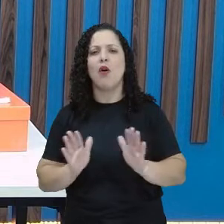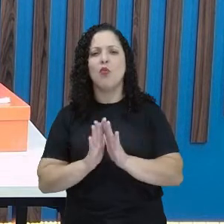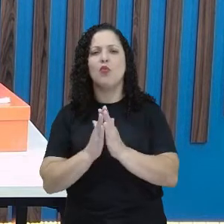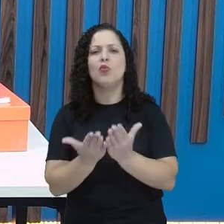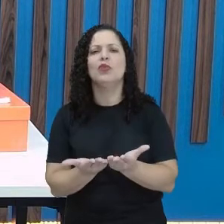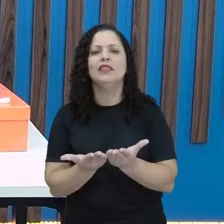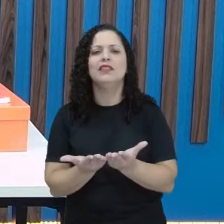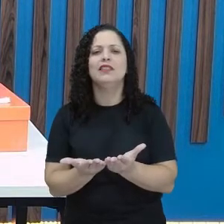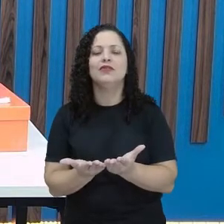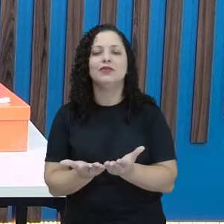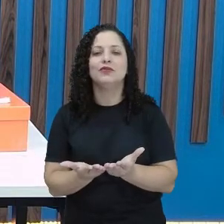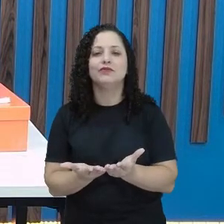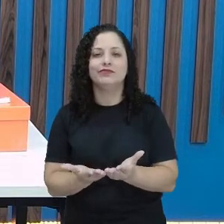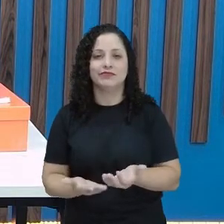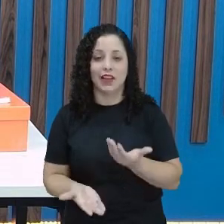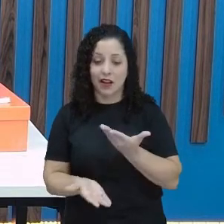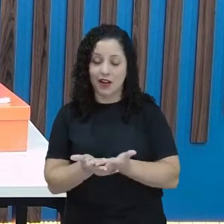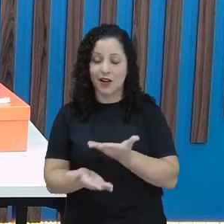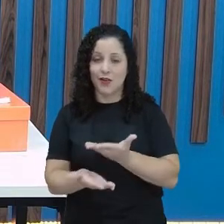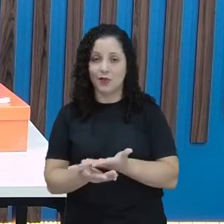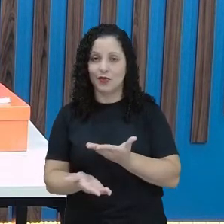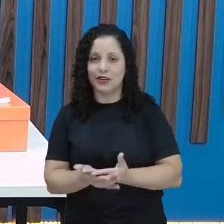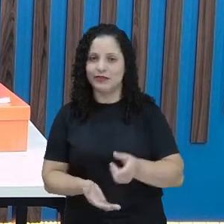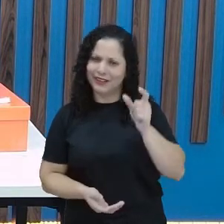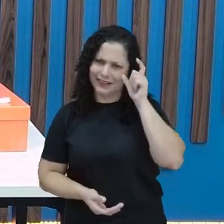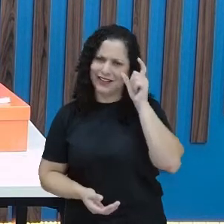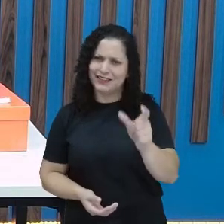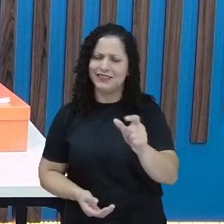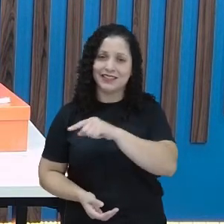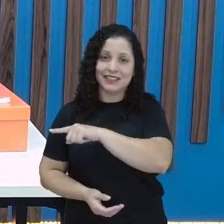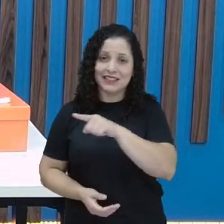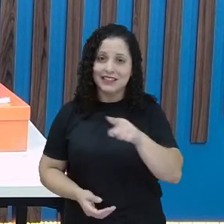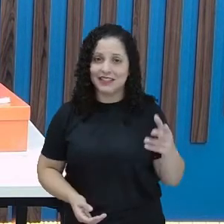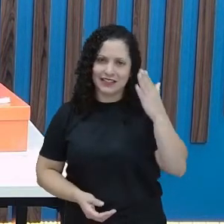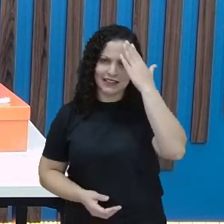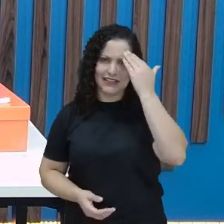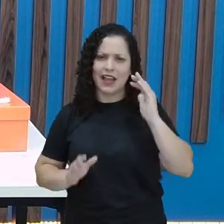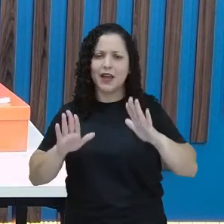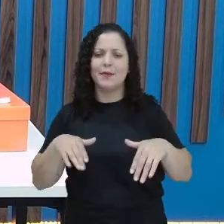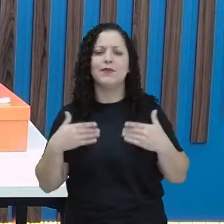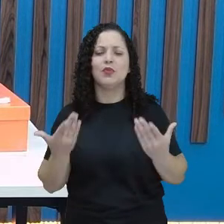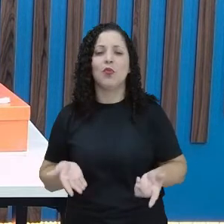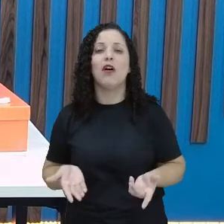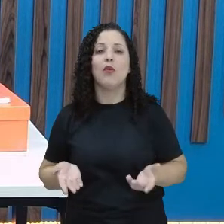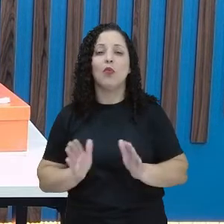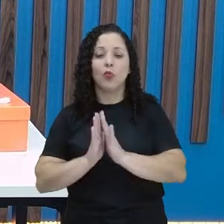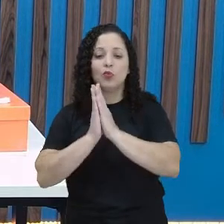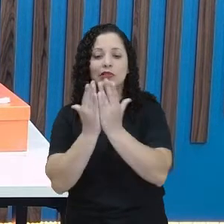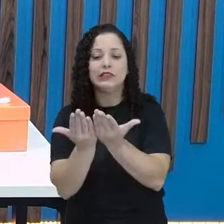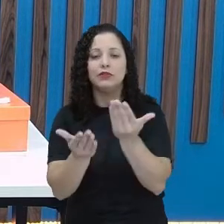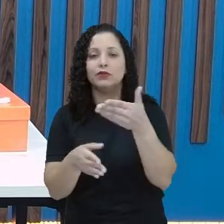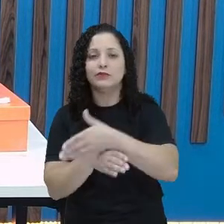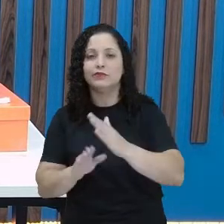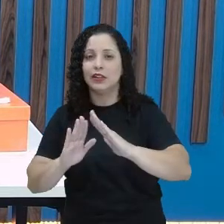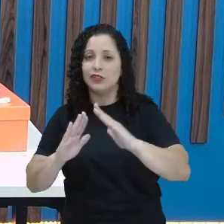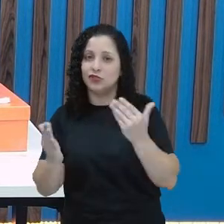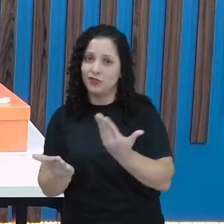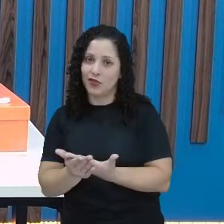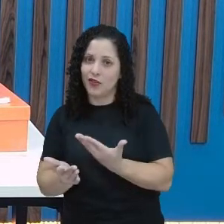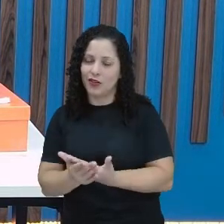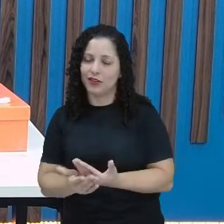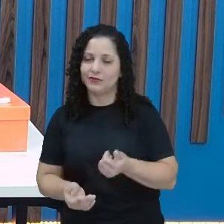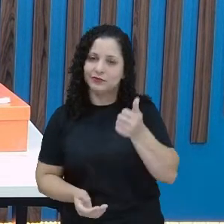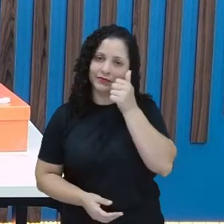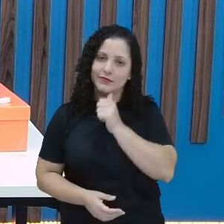é? É bem interessante para você saber qual é o livro que você vai ter que levar para a escola, não é? Então, as mamães